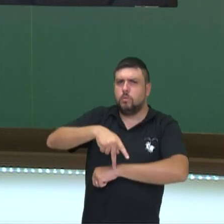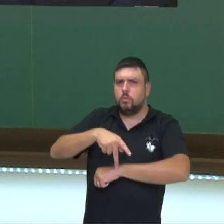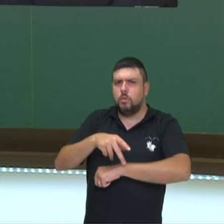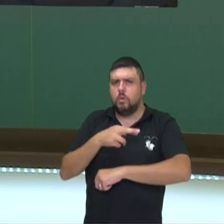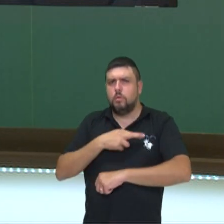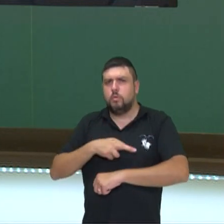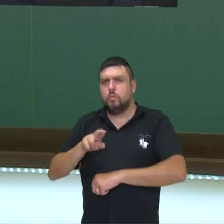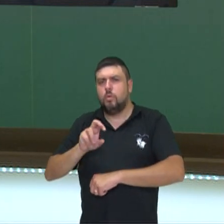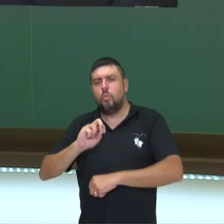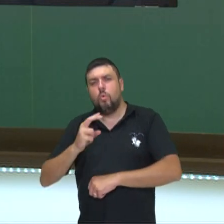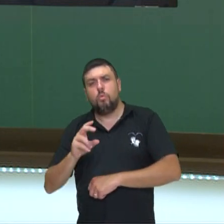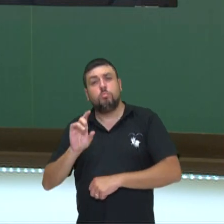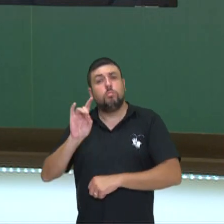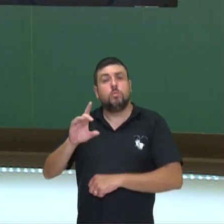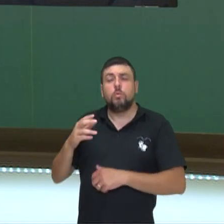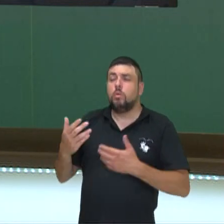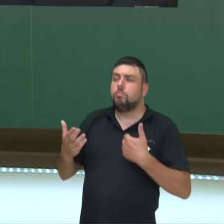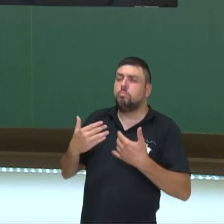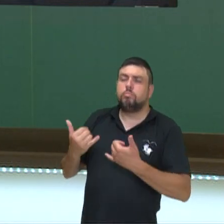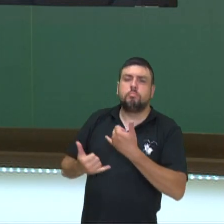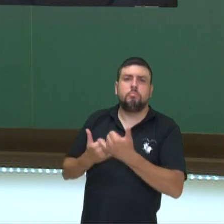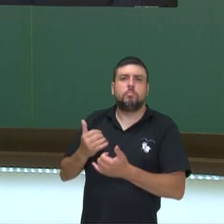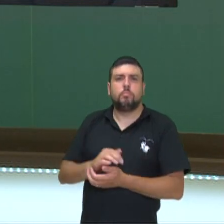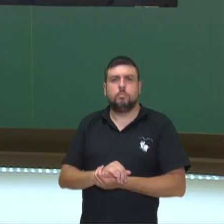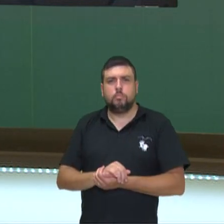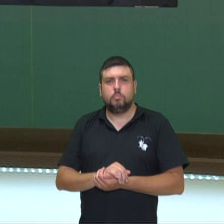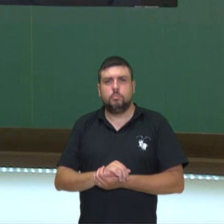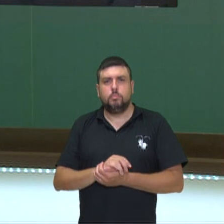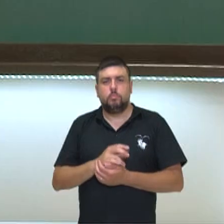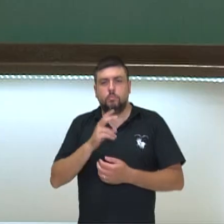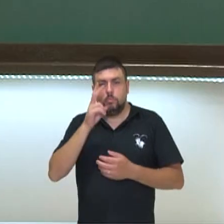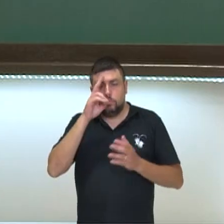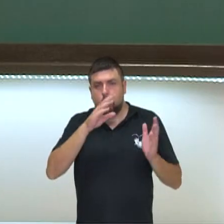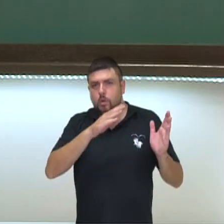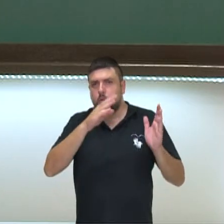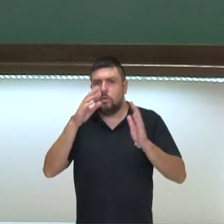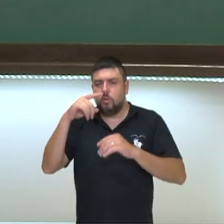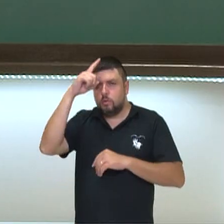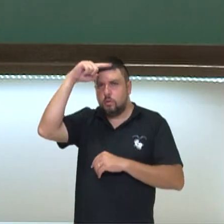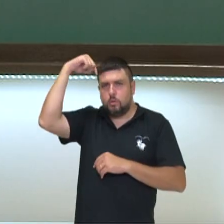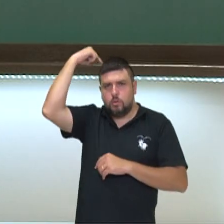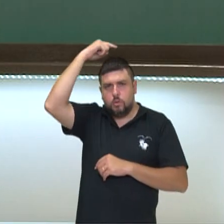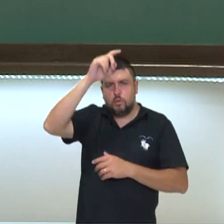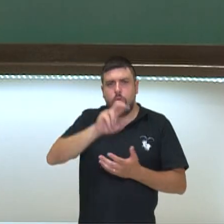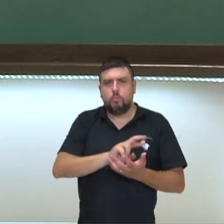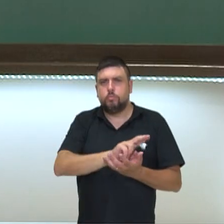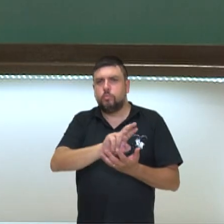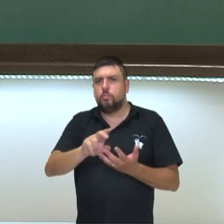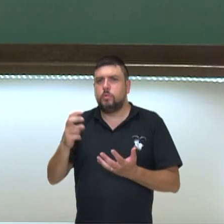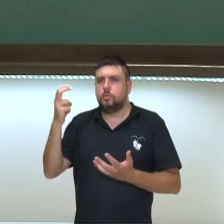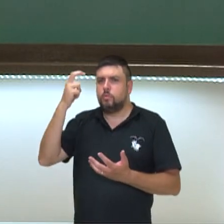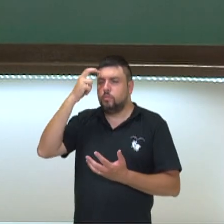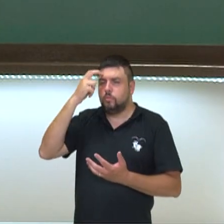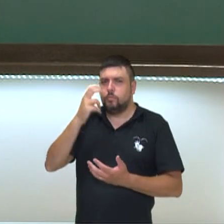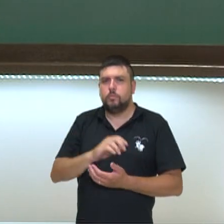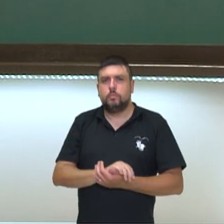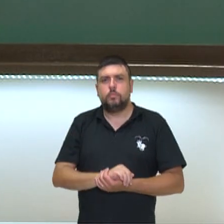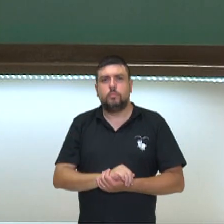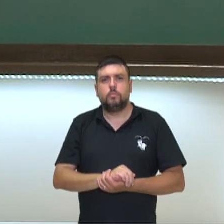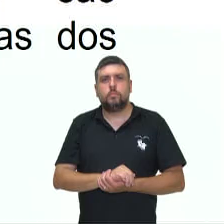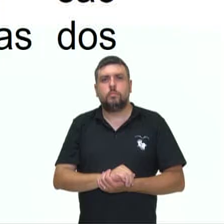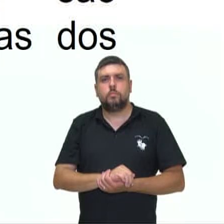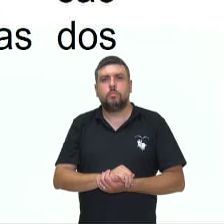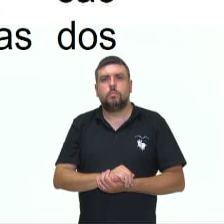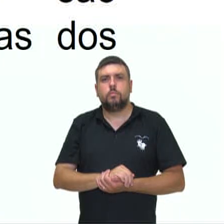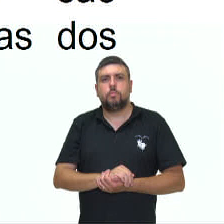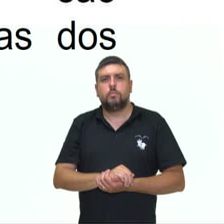ou é só para distração? Qual a importância das histórias sagradas para as diferentes culturas? Vamos descobrir? A